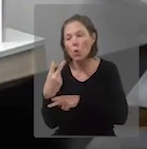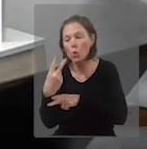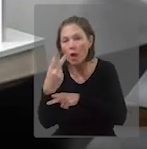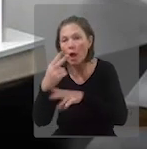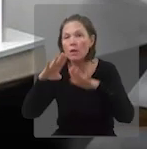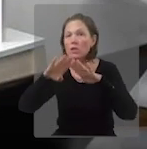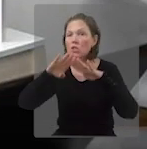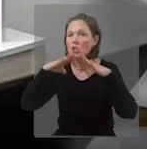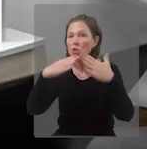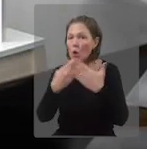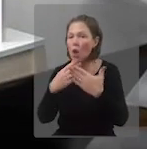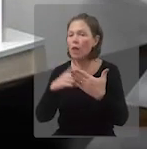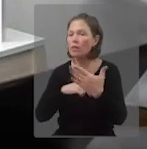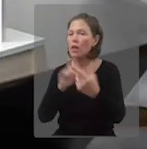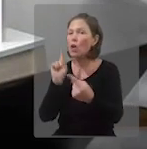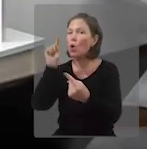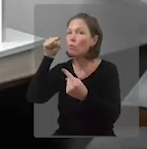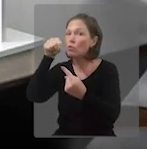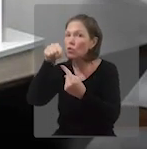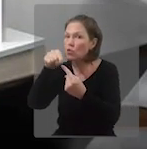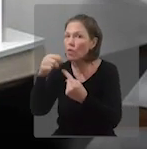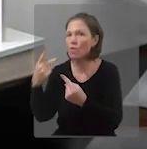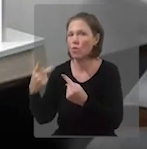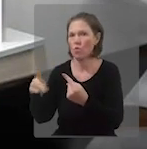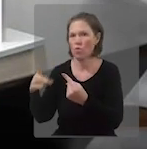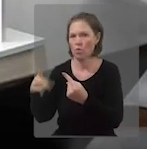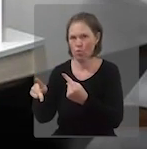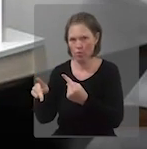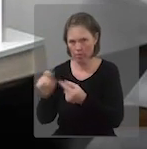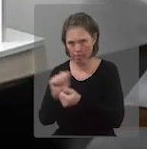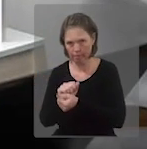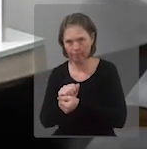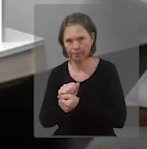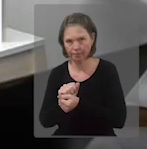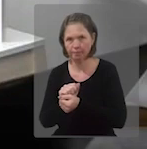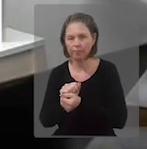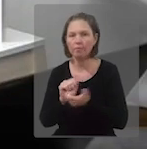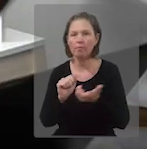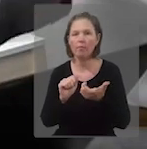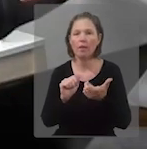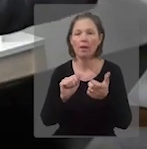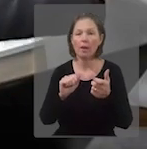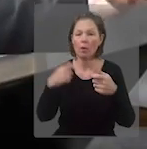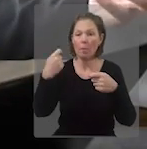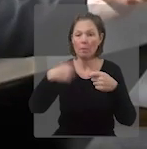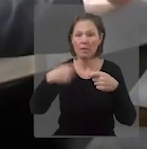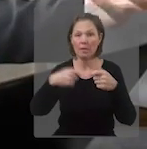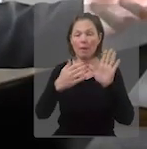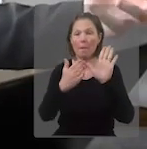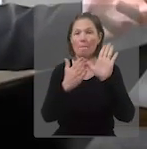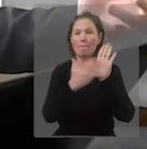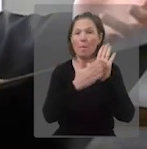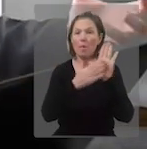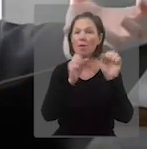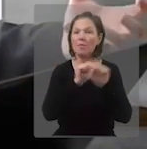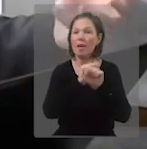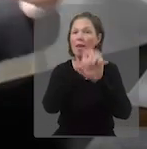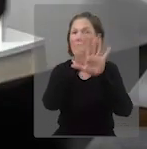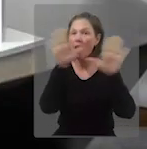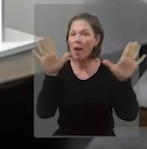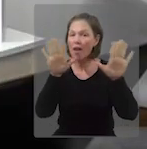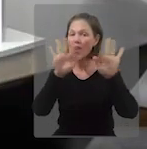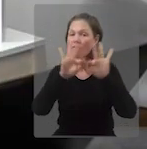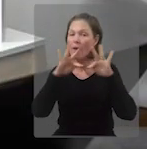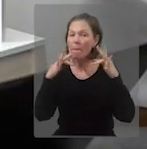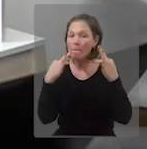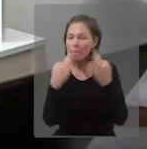uma escola, uma instituição que possa atender àquela sua necessidade, não querer forçar que aquela que tem uma proposta clara se